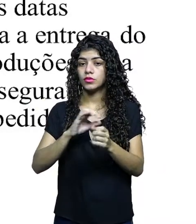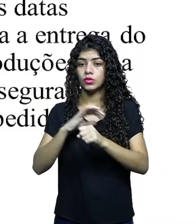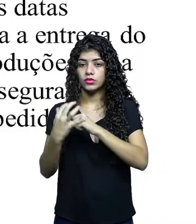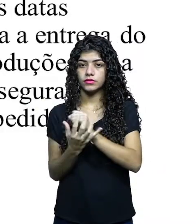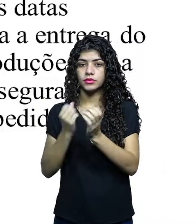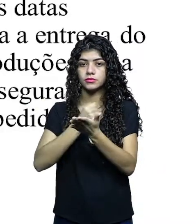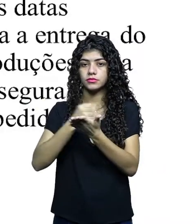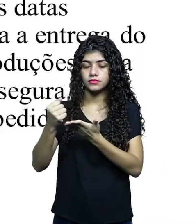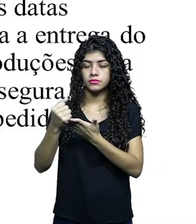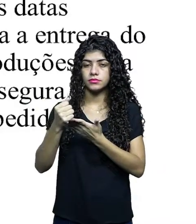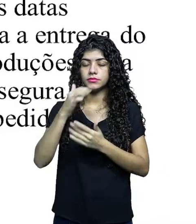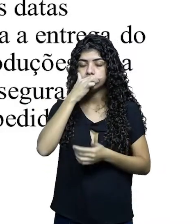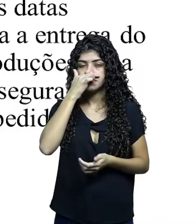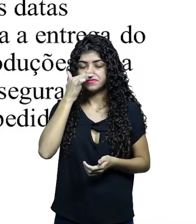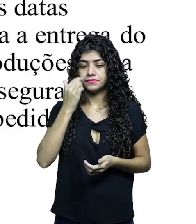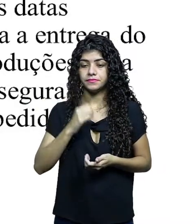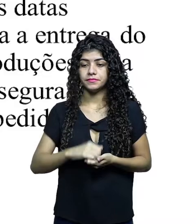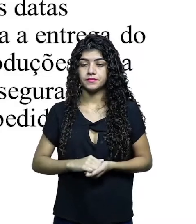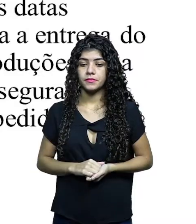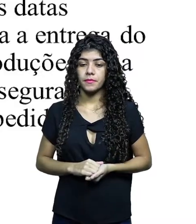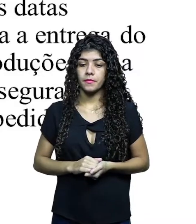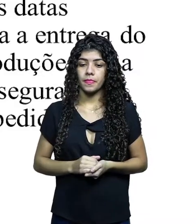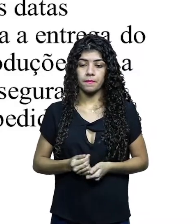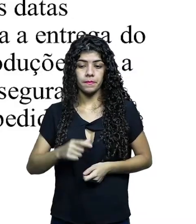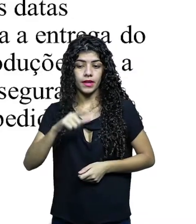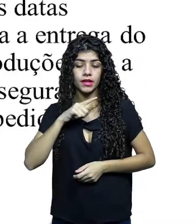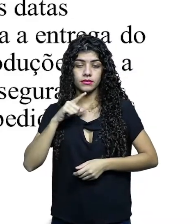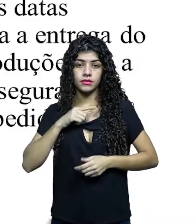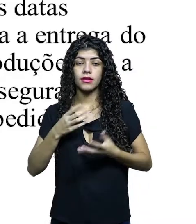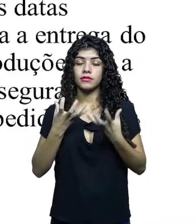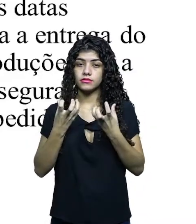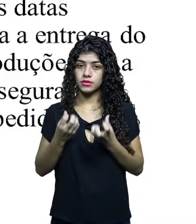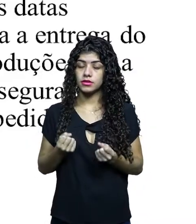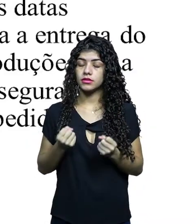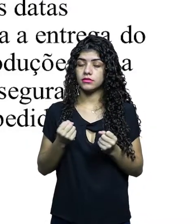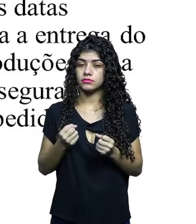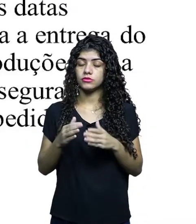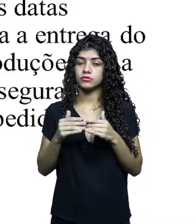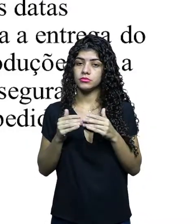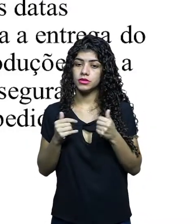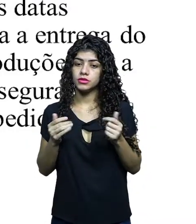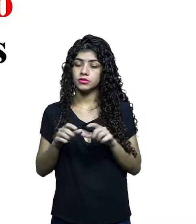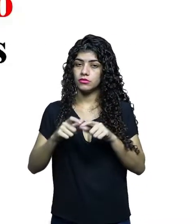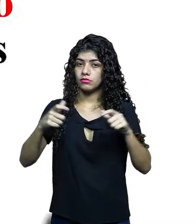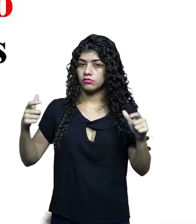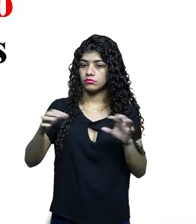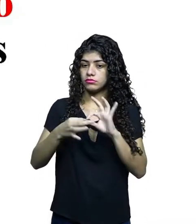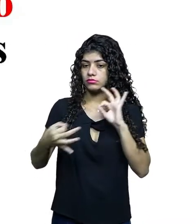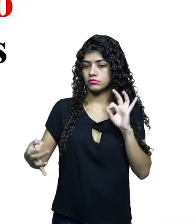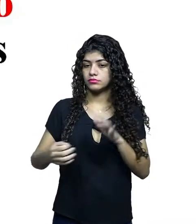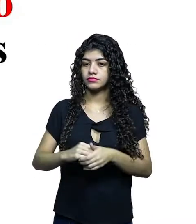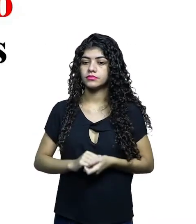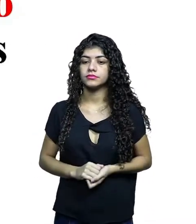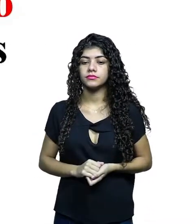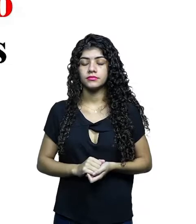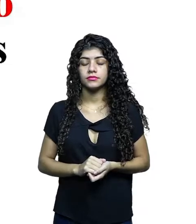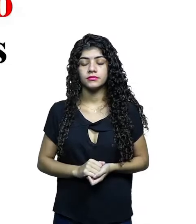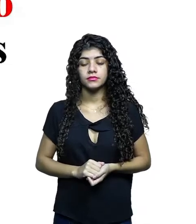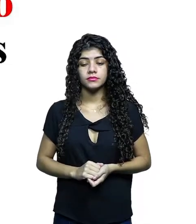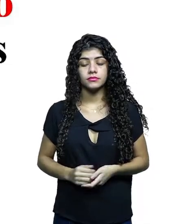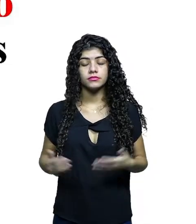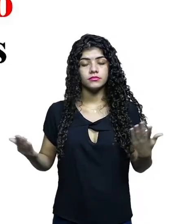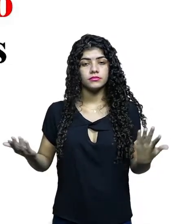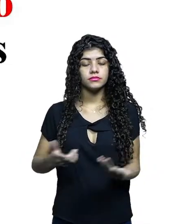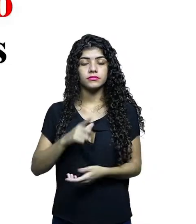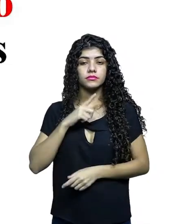se mostrar mais segura. A Ancine tem acatado tais pedidos, estendendo os prazos. E aqui a gente